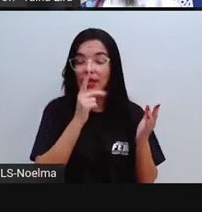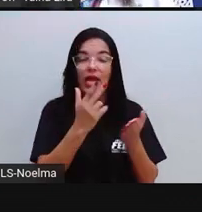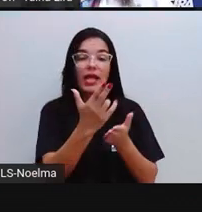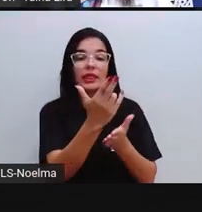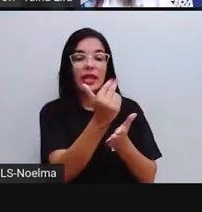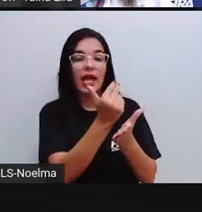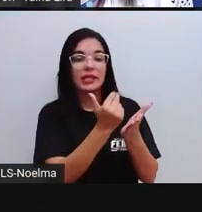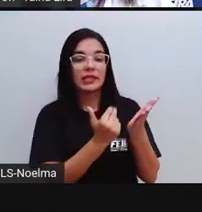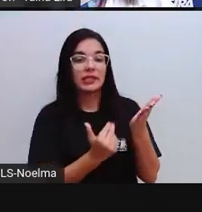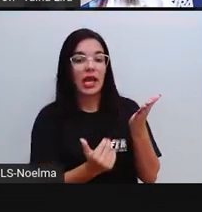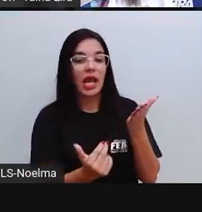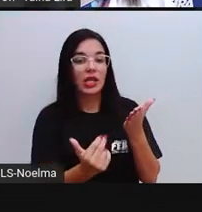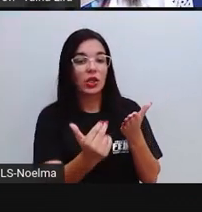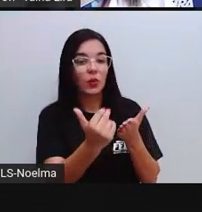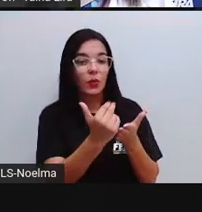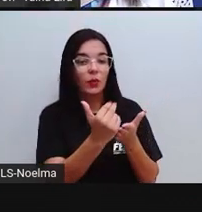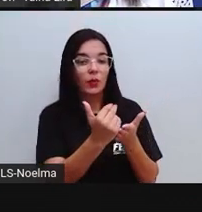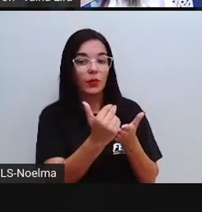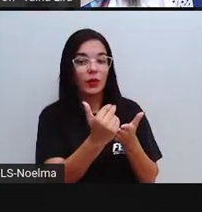Amarelo, desenho,